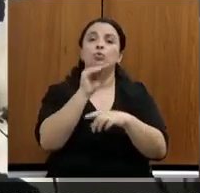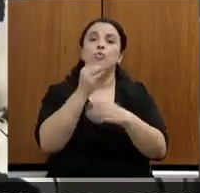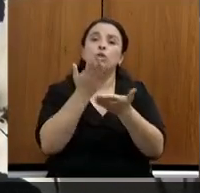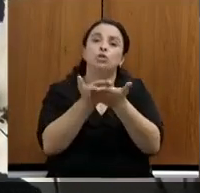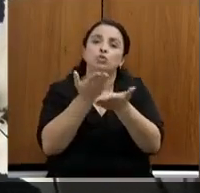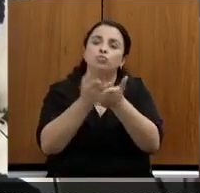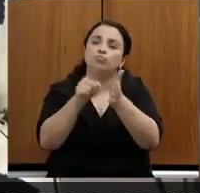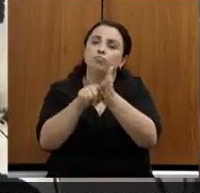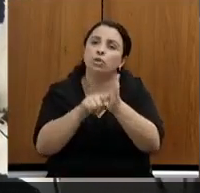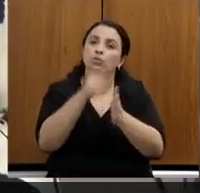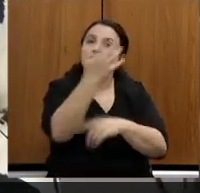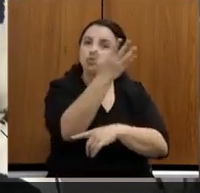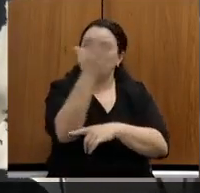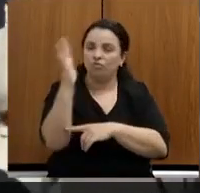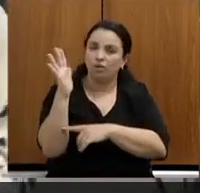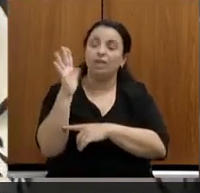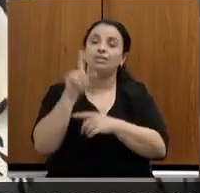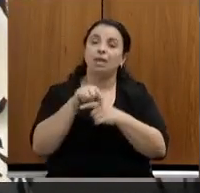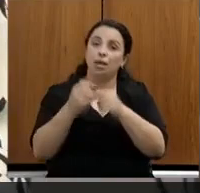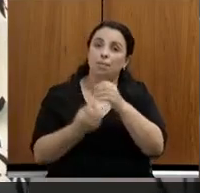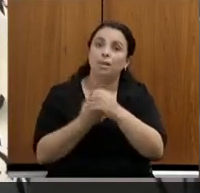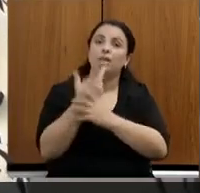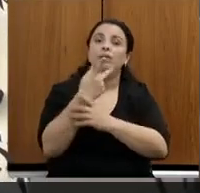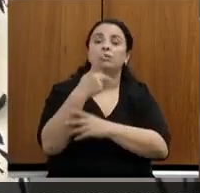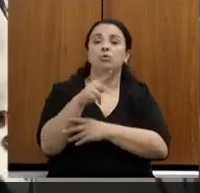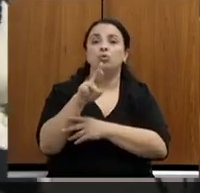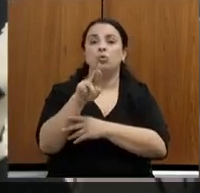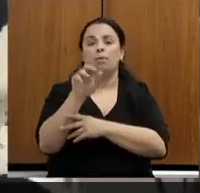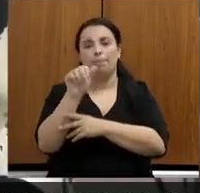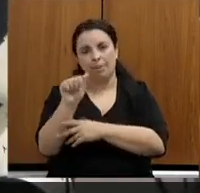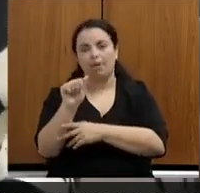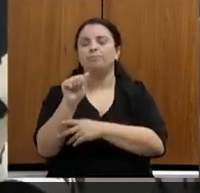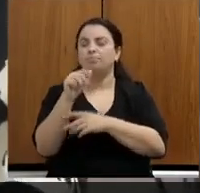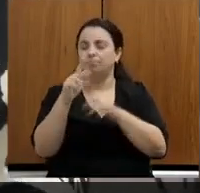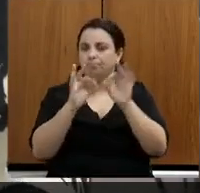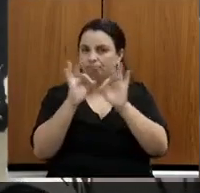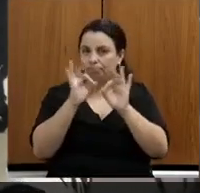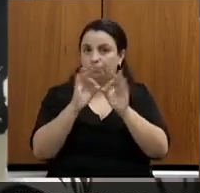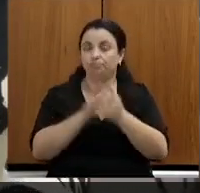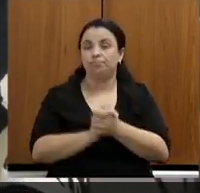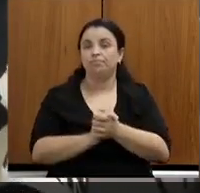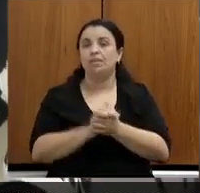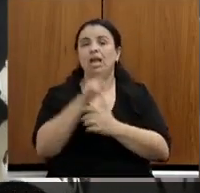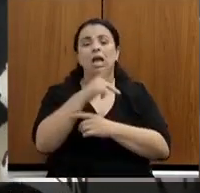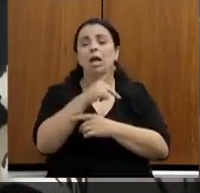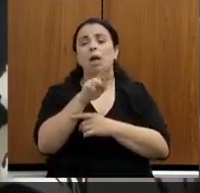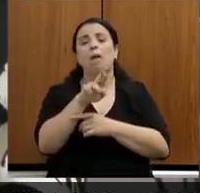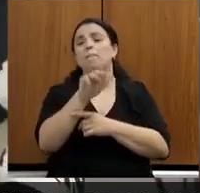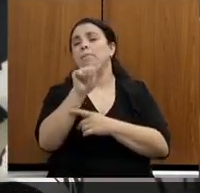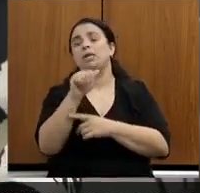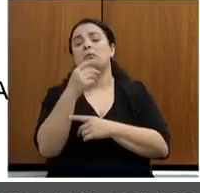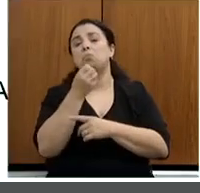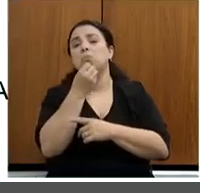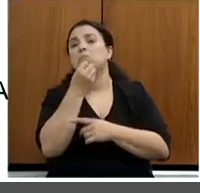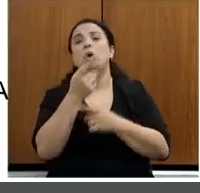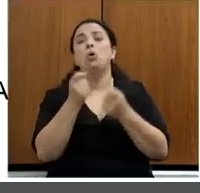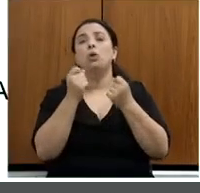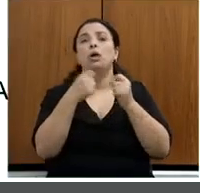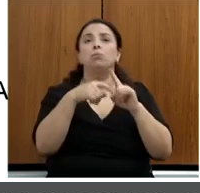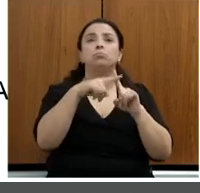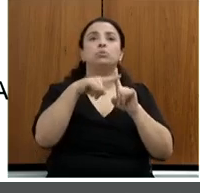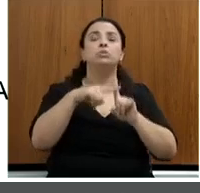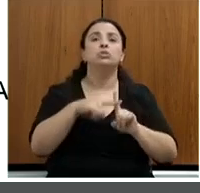no Estado de Minas Gerais. Por favor. Aqui os benefícios do PRA, como eu disse, o